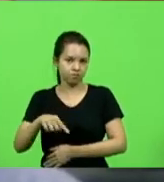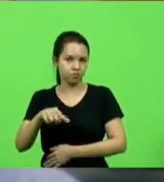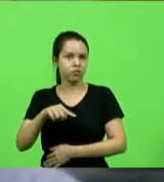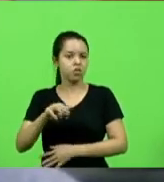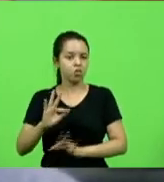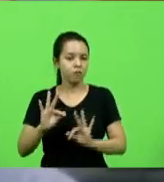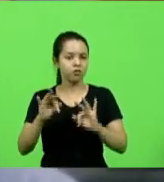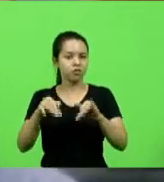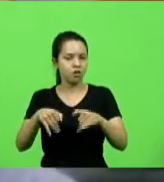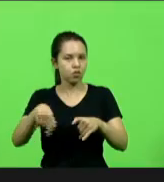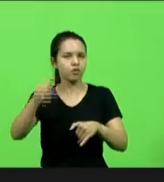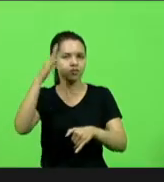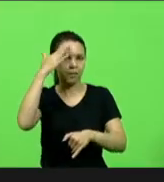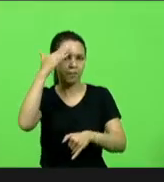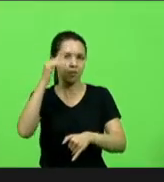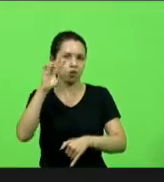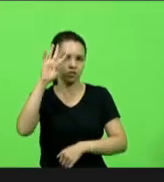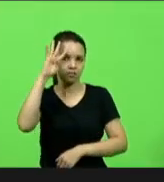Muito obrigado, senhor presidente.